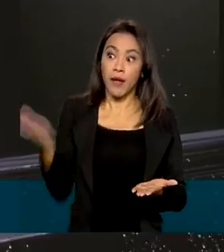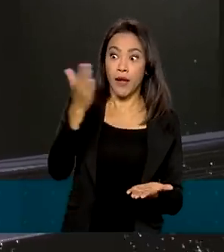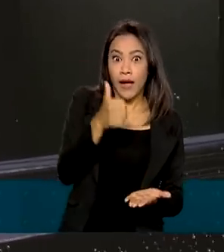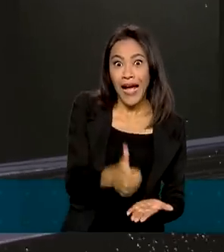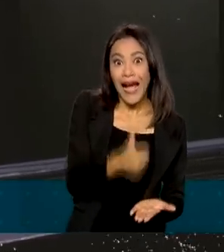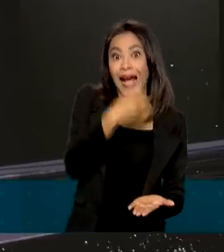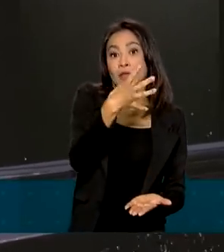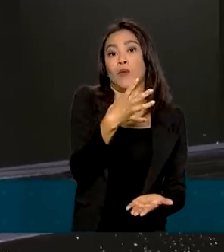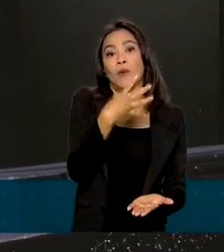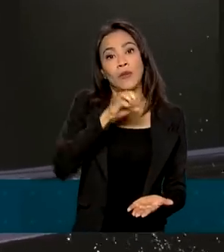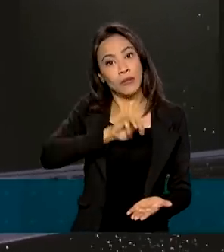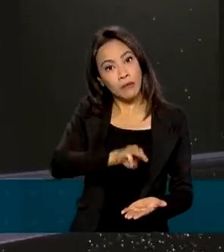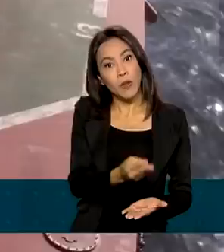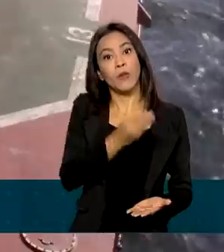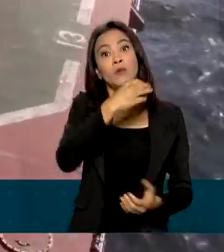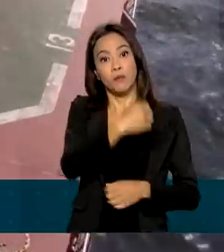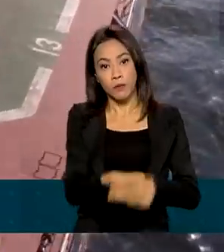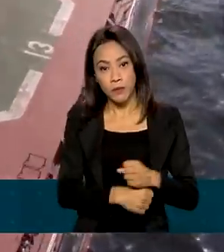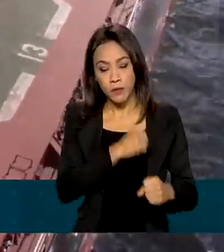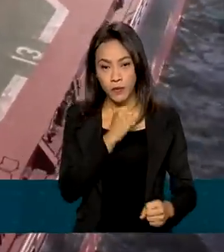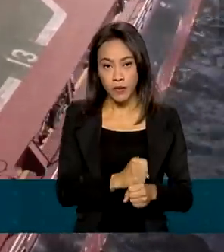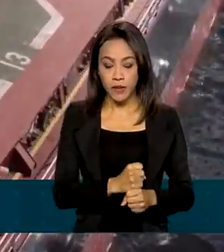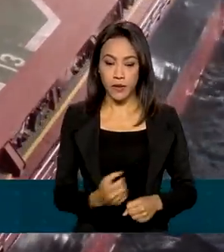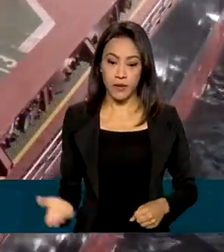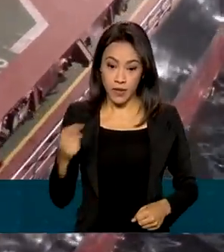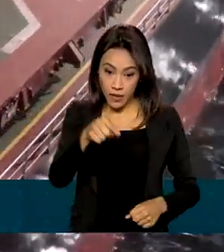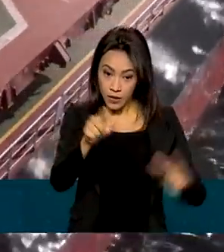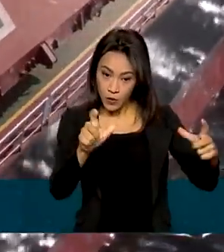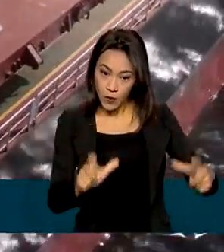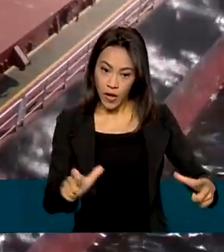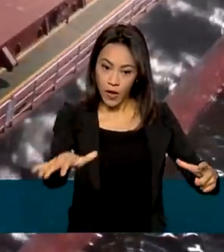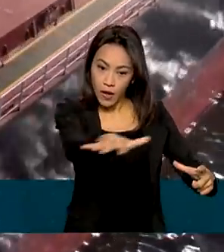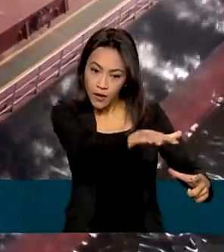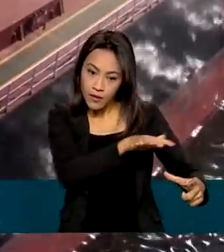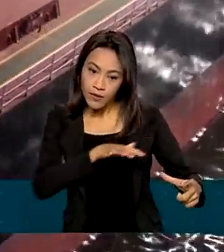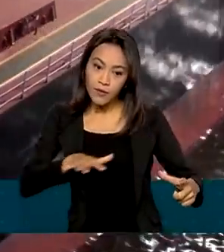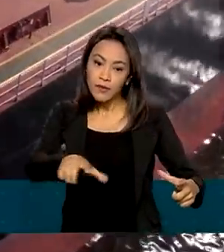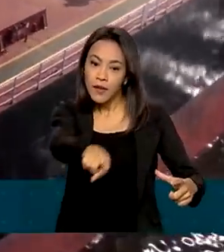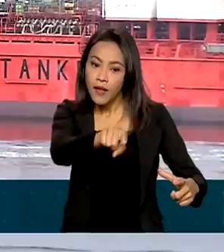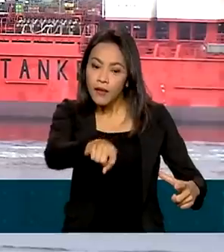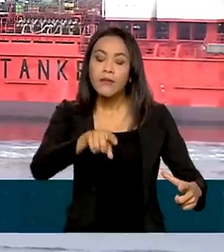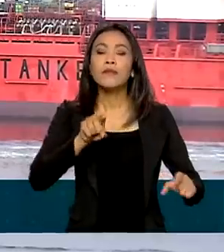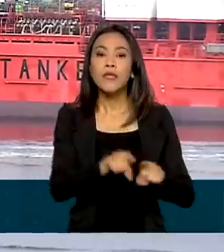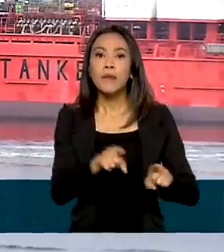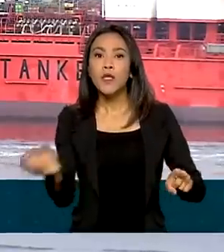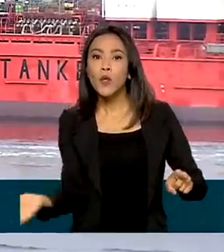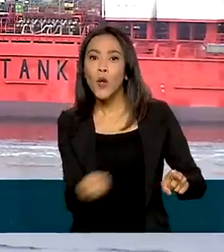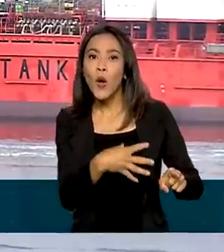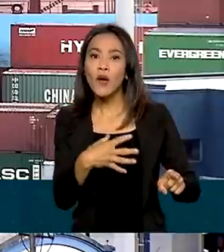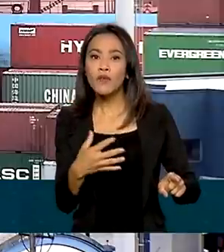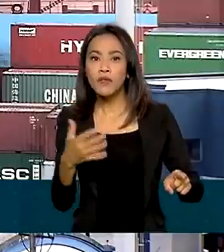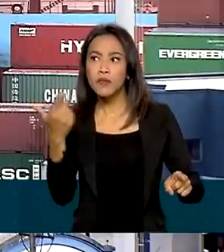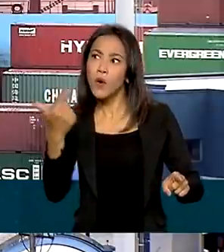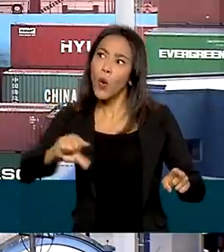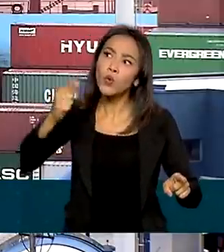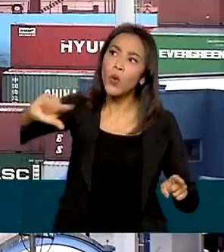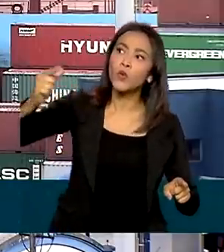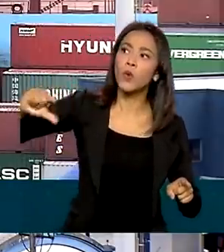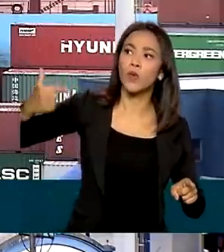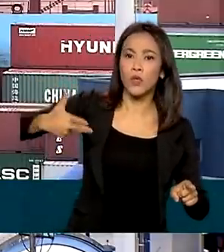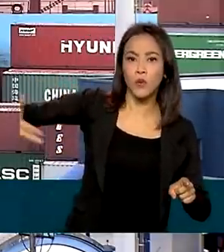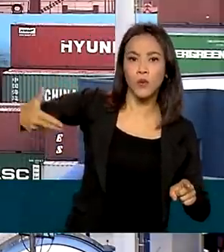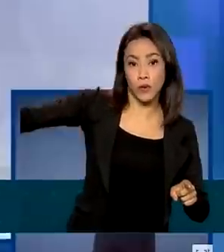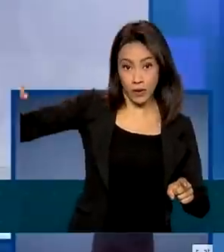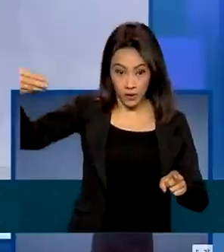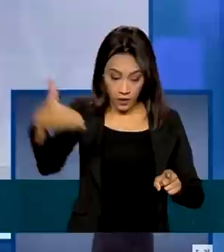milhões de toneladas por ano. Para Barra do Riacho, há a possibilidade de exploração de novas atividades na zona